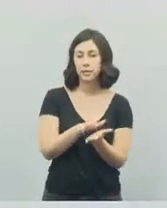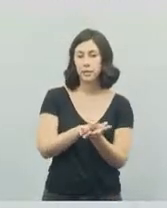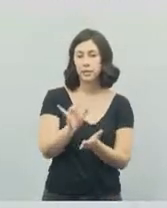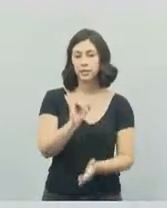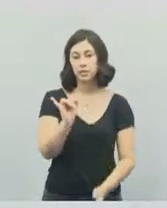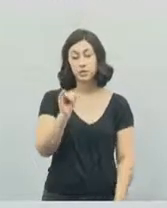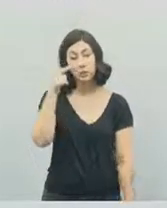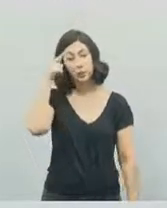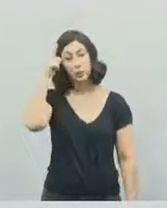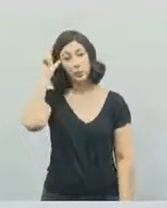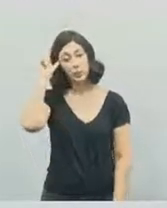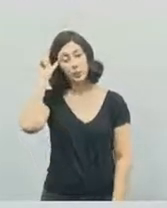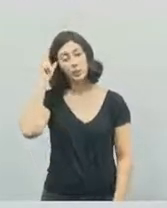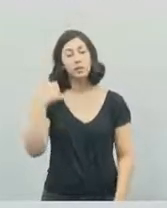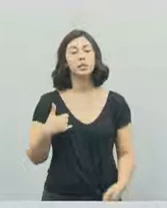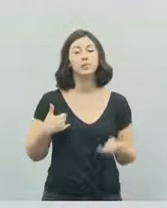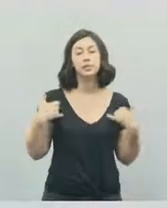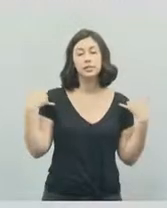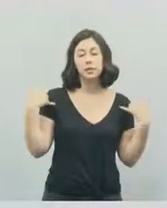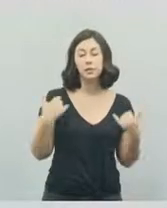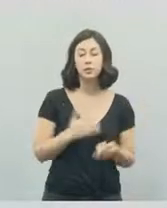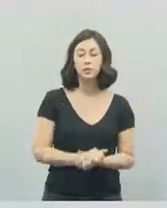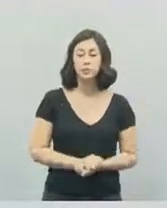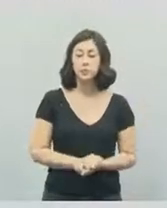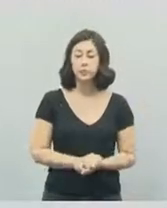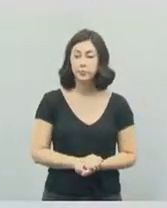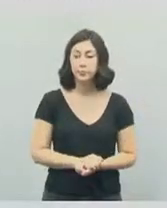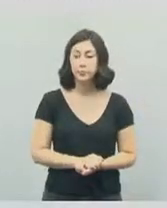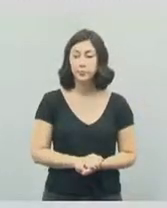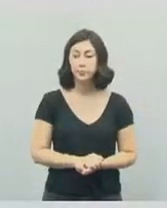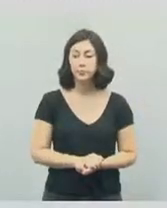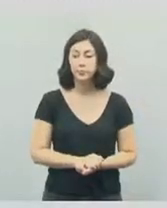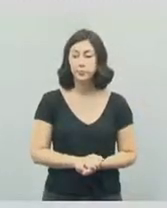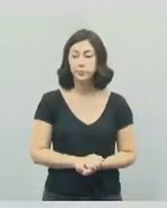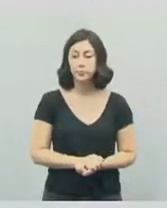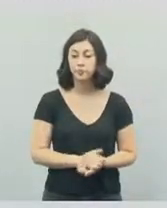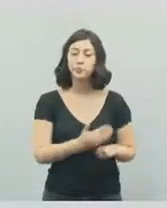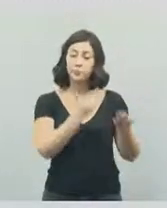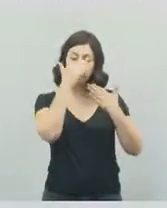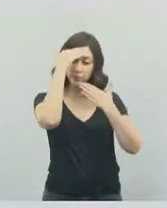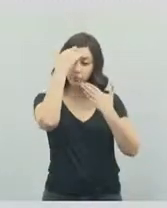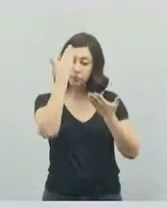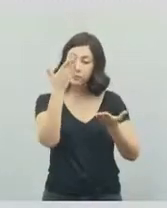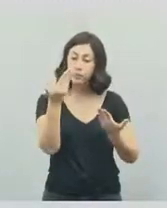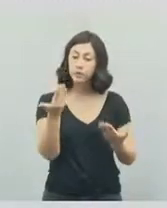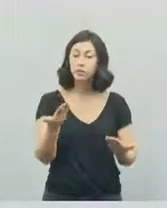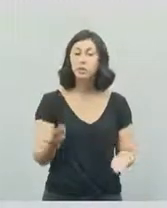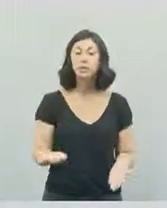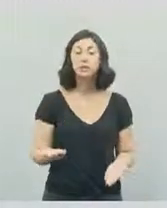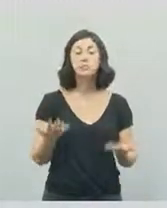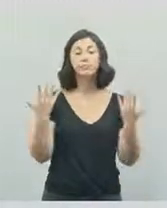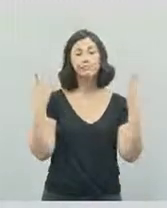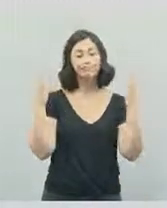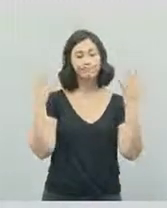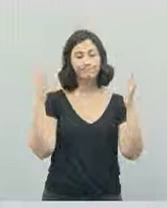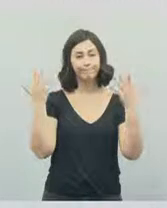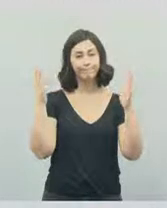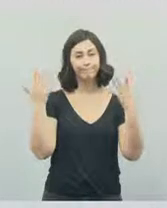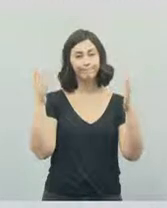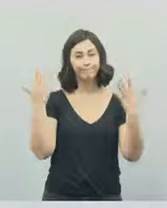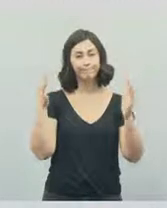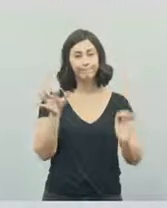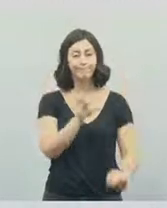o seu aniversário está ali sendo homenageado. Parabéns